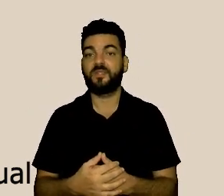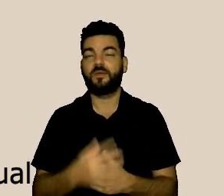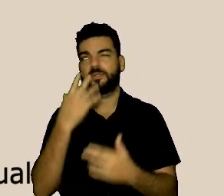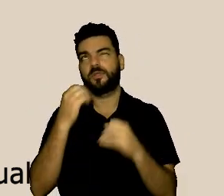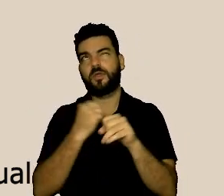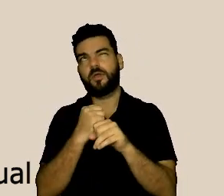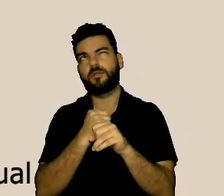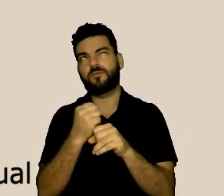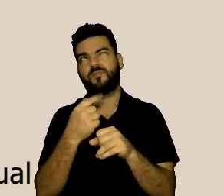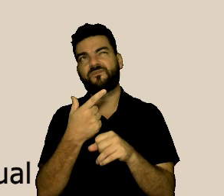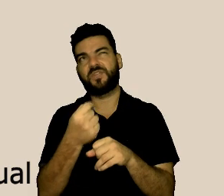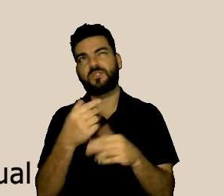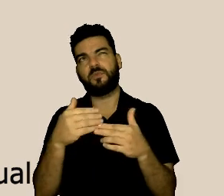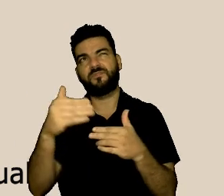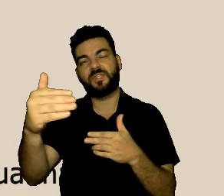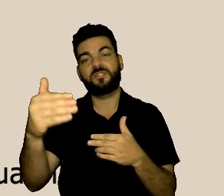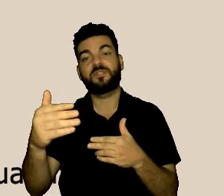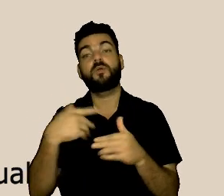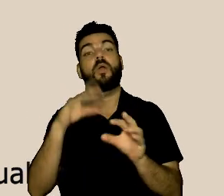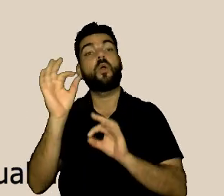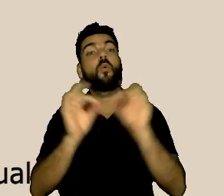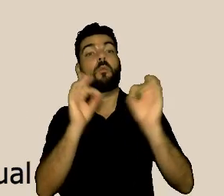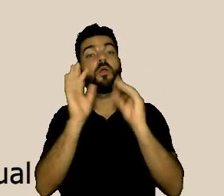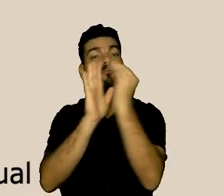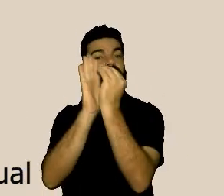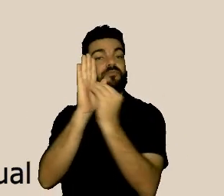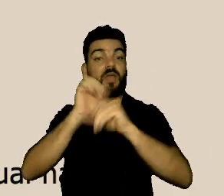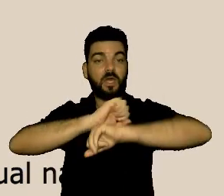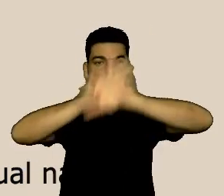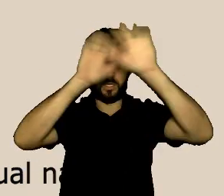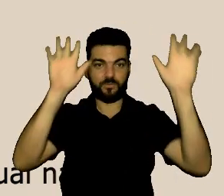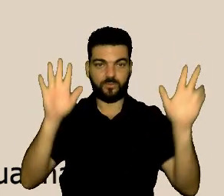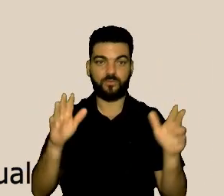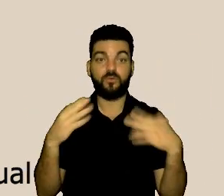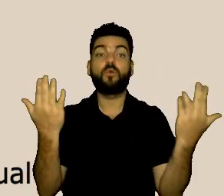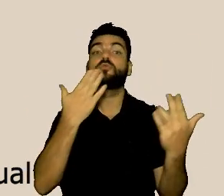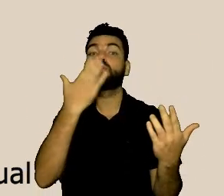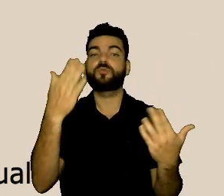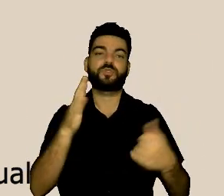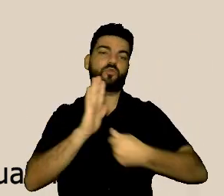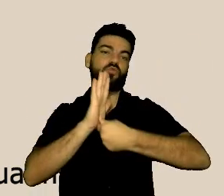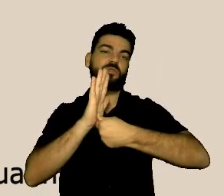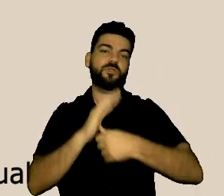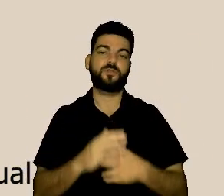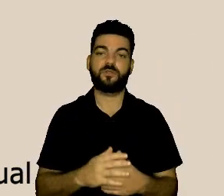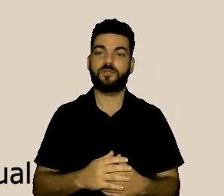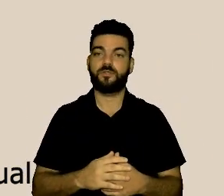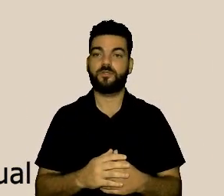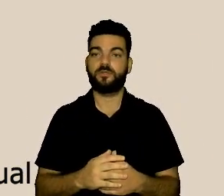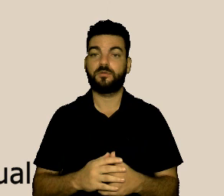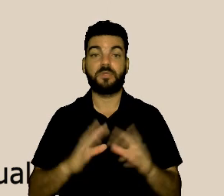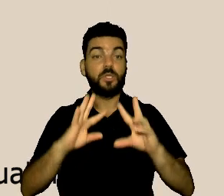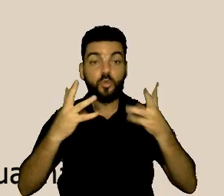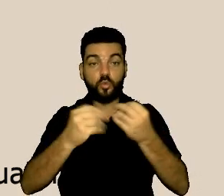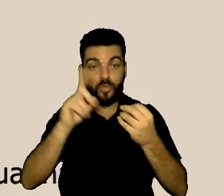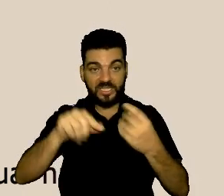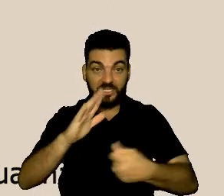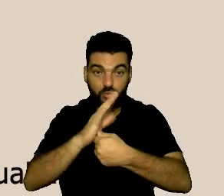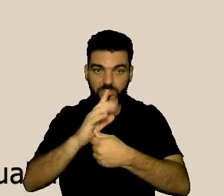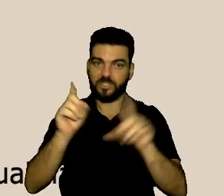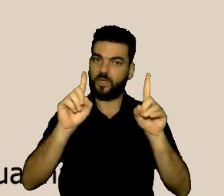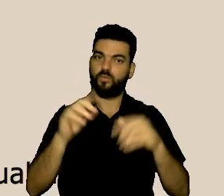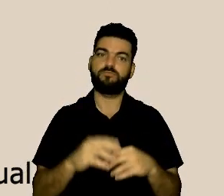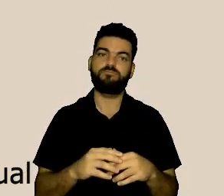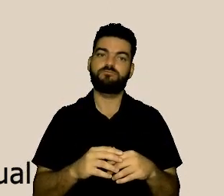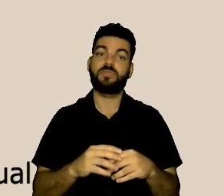os tipos de denúncia, porque tudo é denúncia. Então, se nós queremos, de fato, mensurar e ter índices